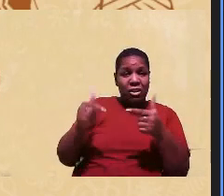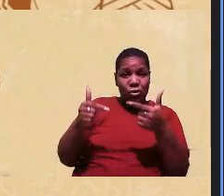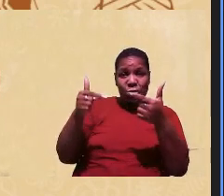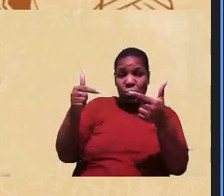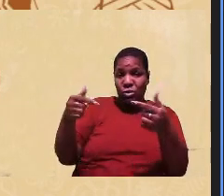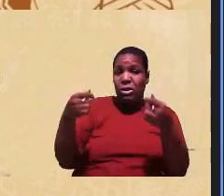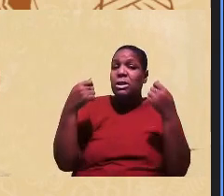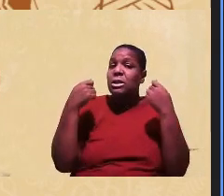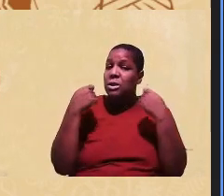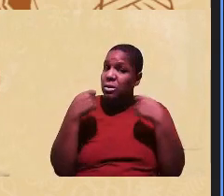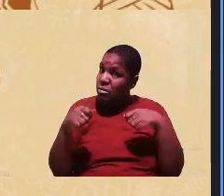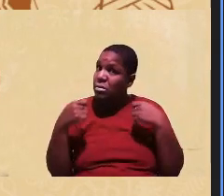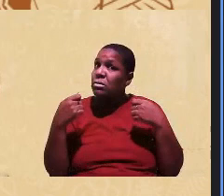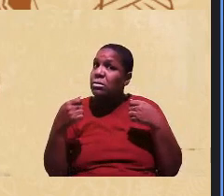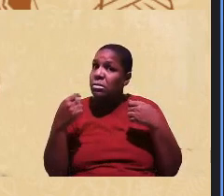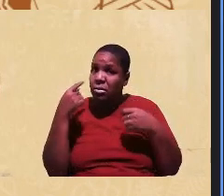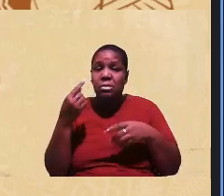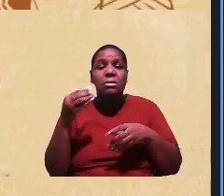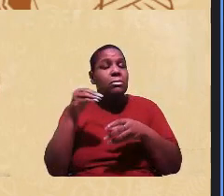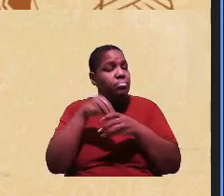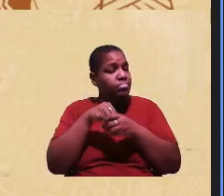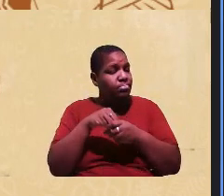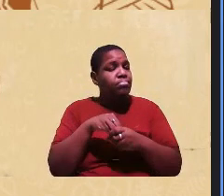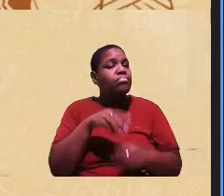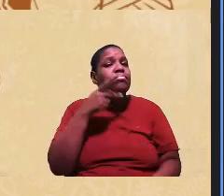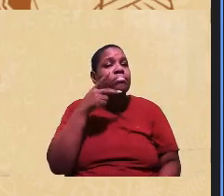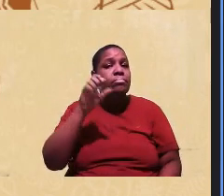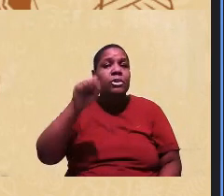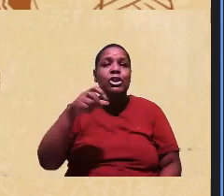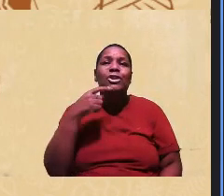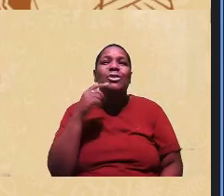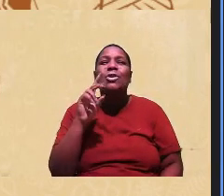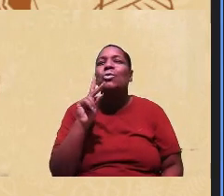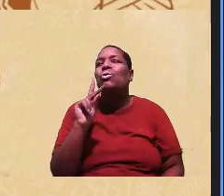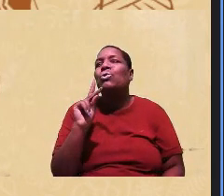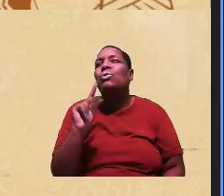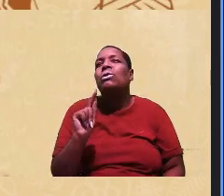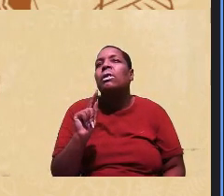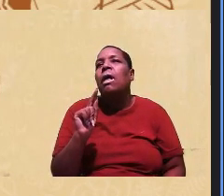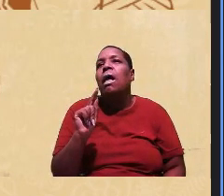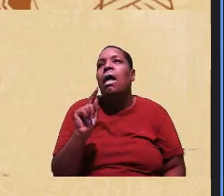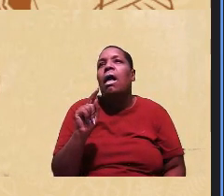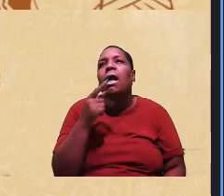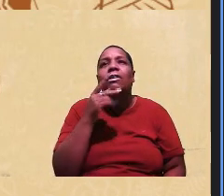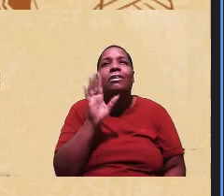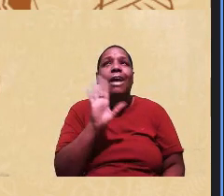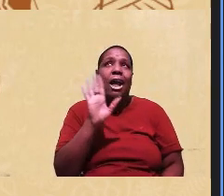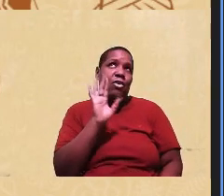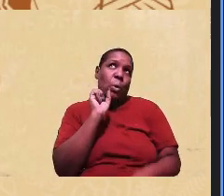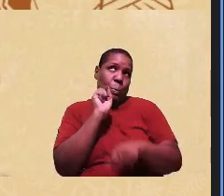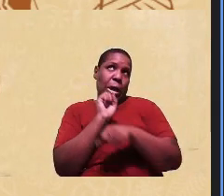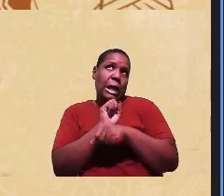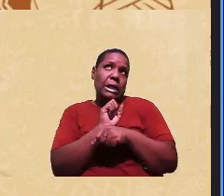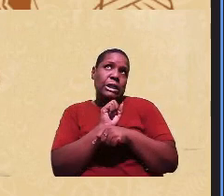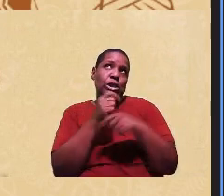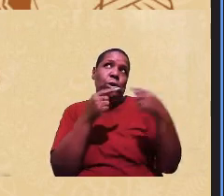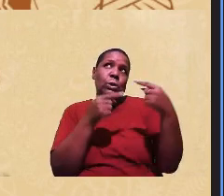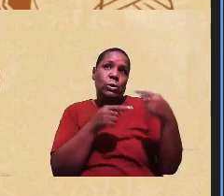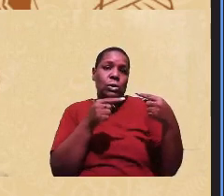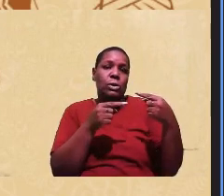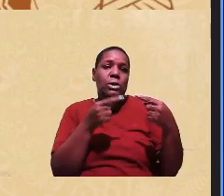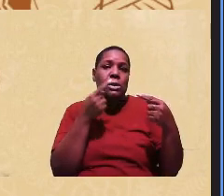também a gente se implicar e também não dá mais pra gente não discutir as questões